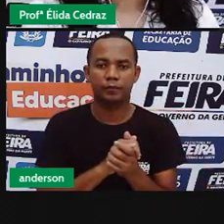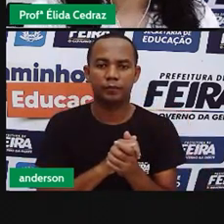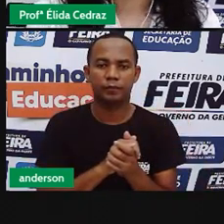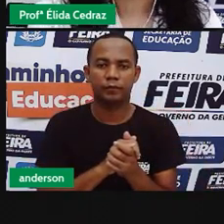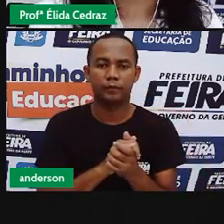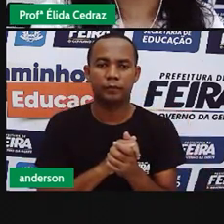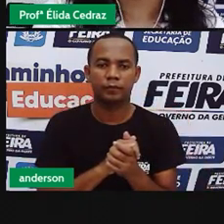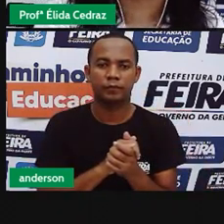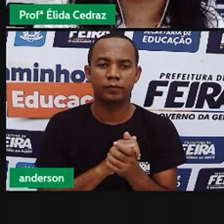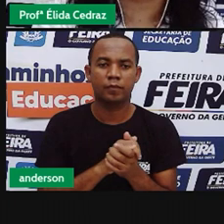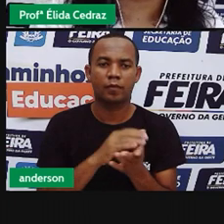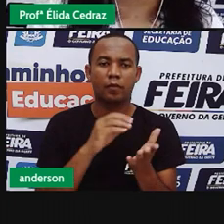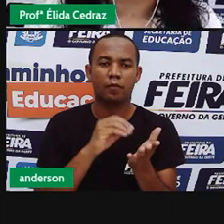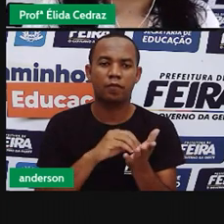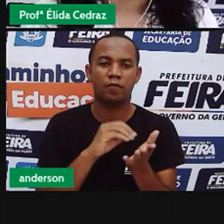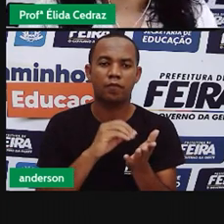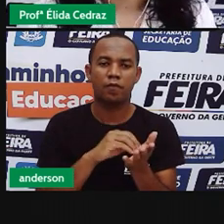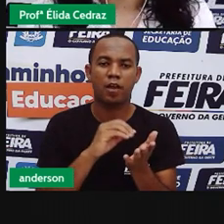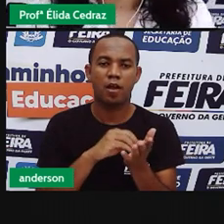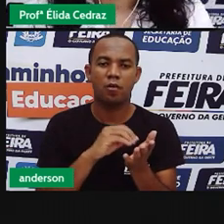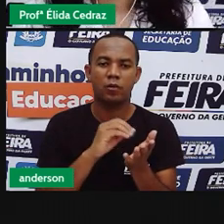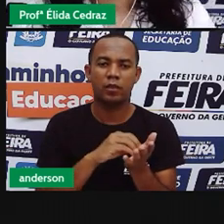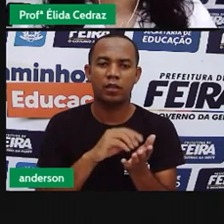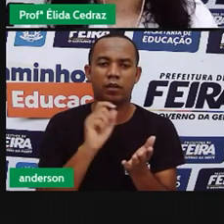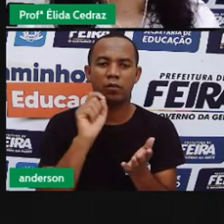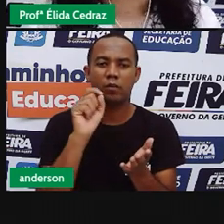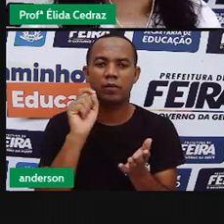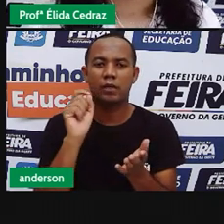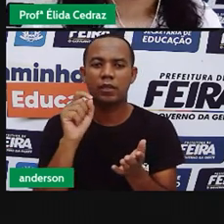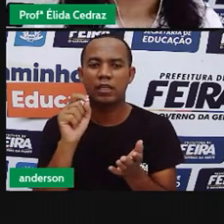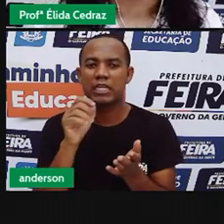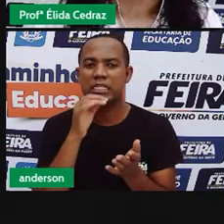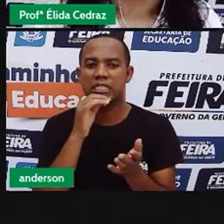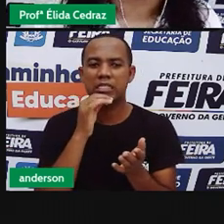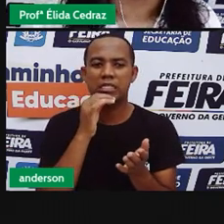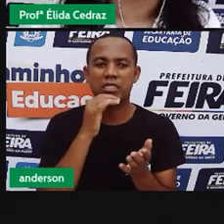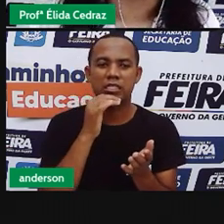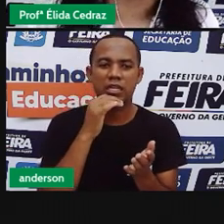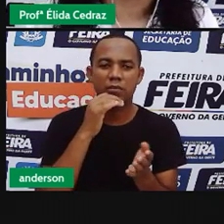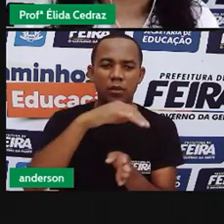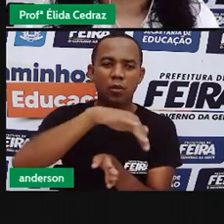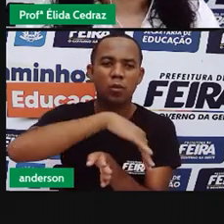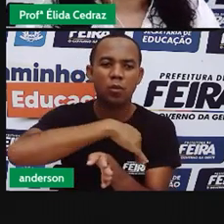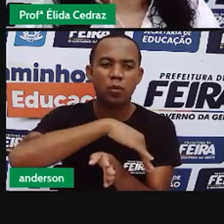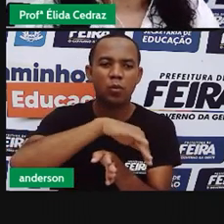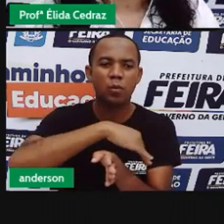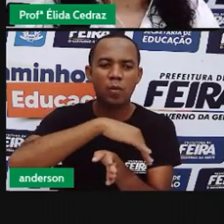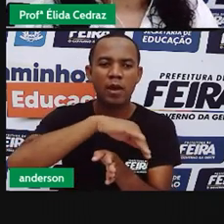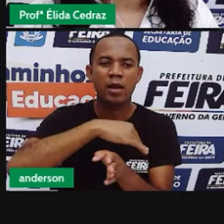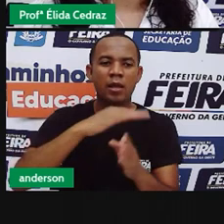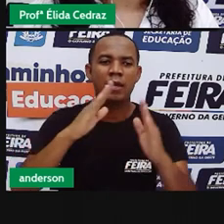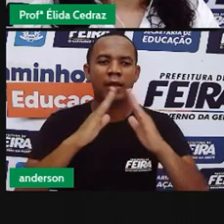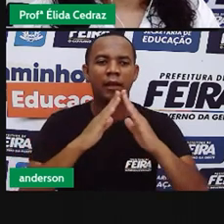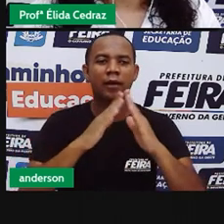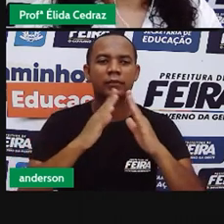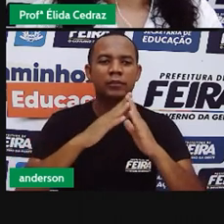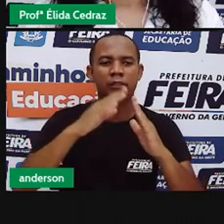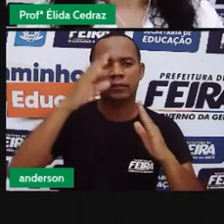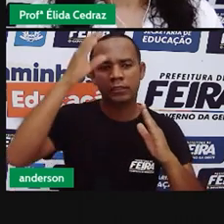O que falta para Iara identificar a rua da casa da sua tia?